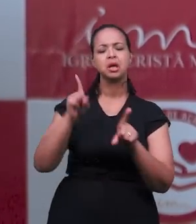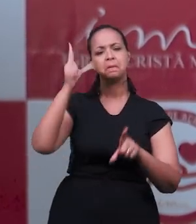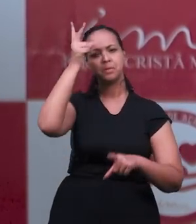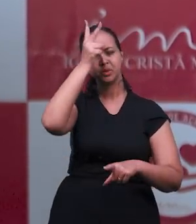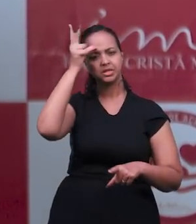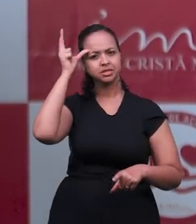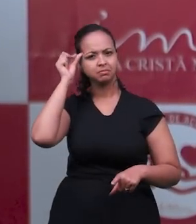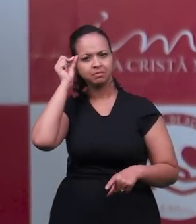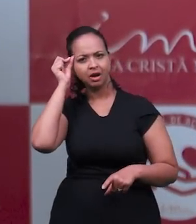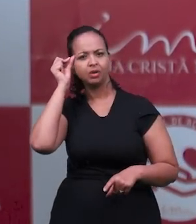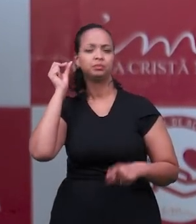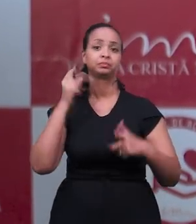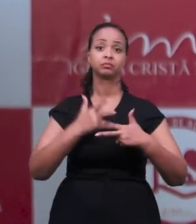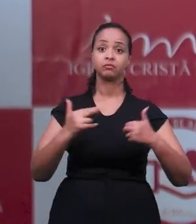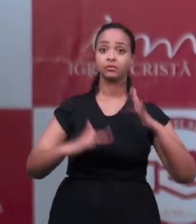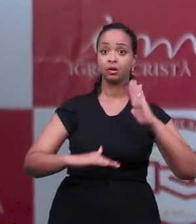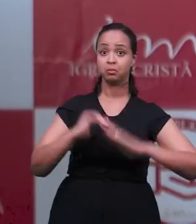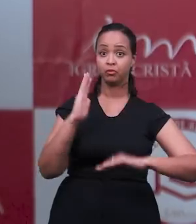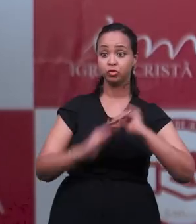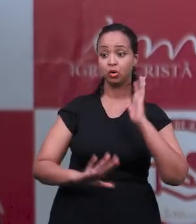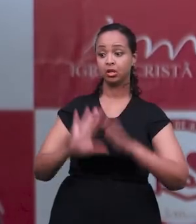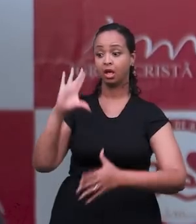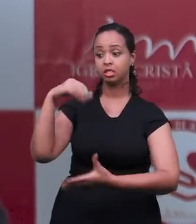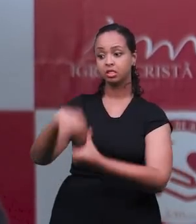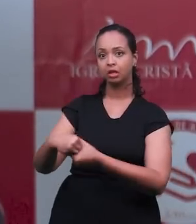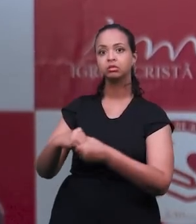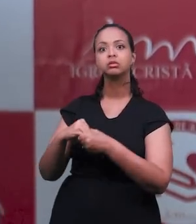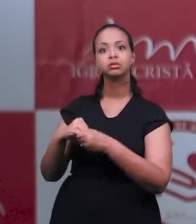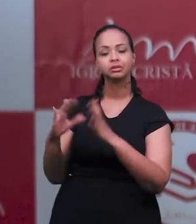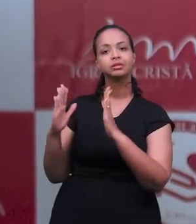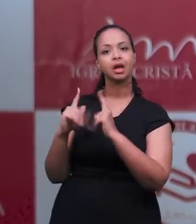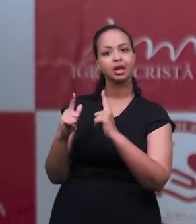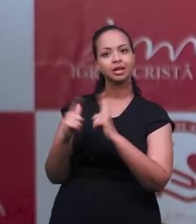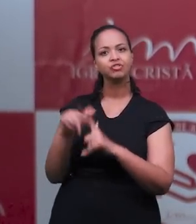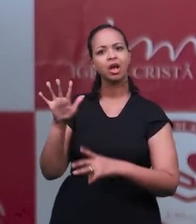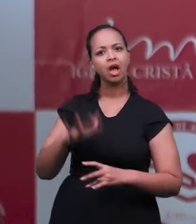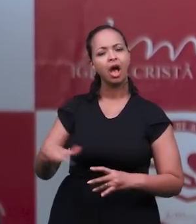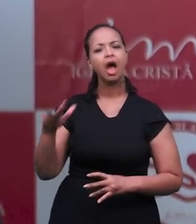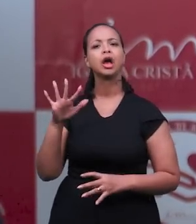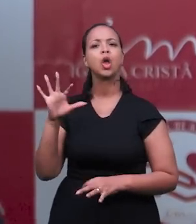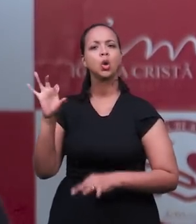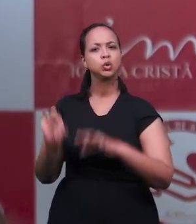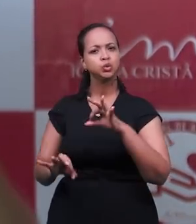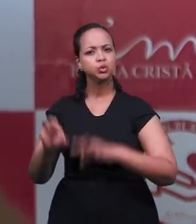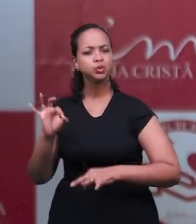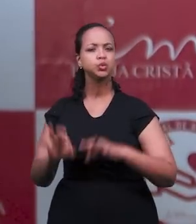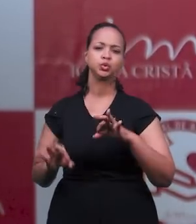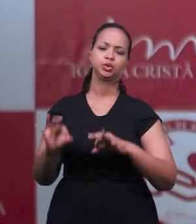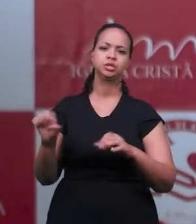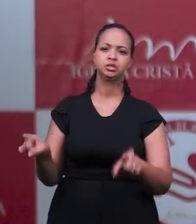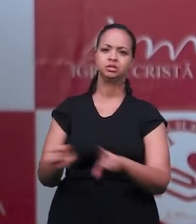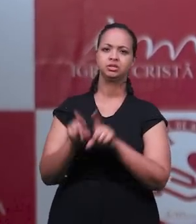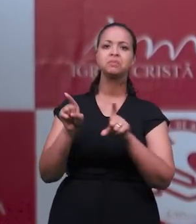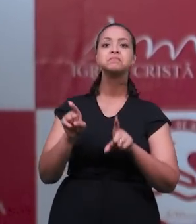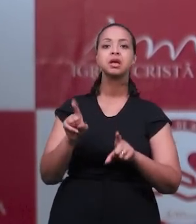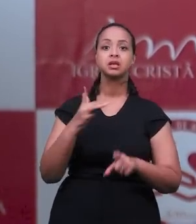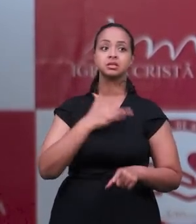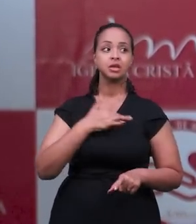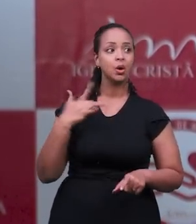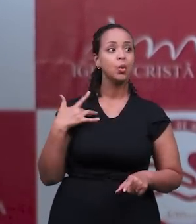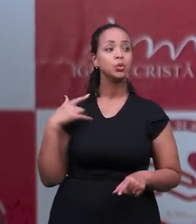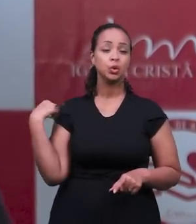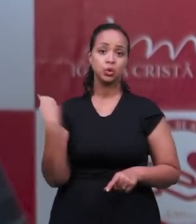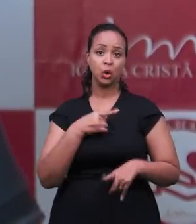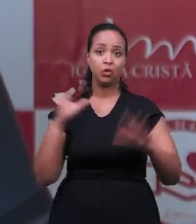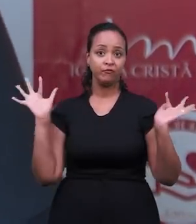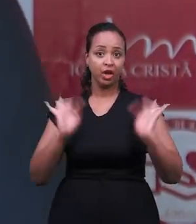Municipal, e diversos profissionais da Igreja prestando serviço na área jurídica, na área de saúde. Então, nos